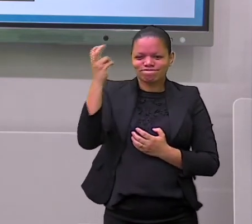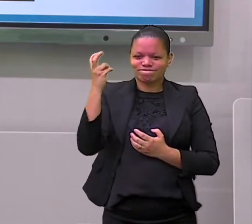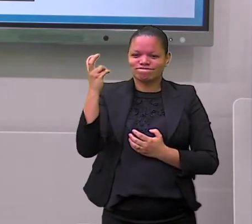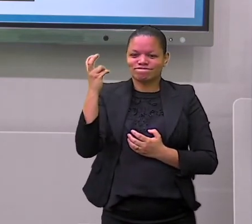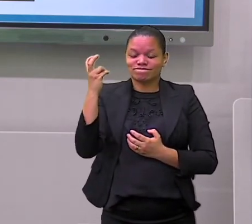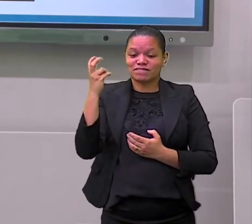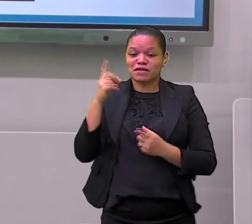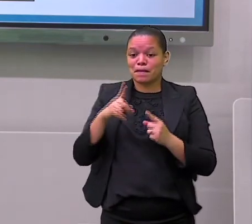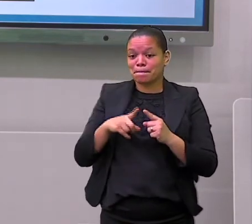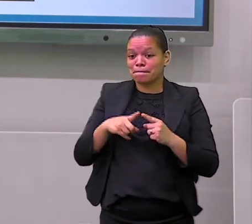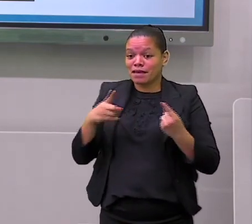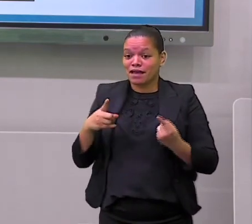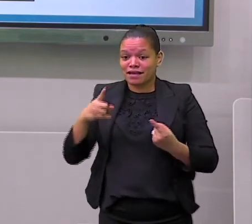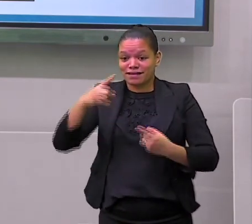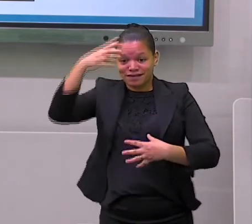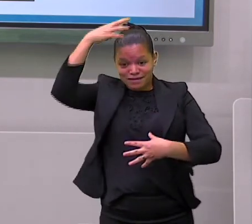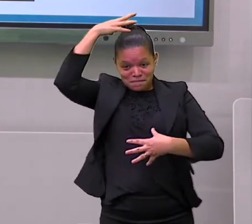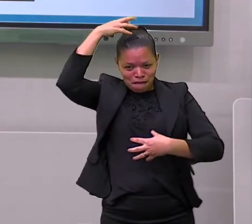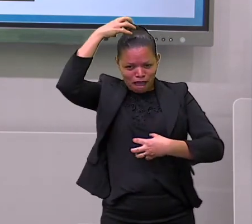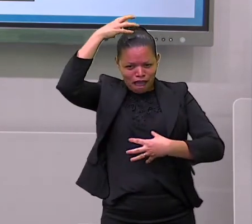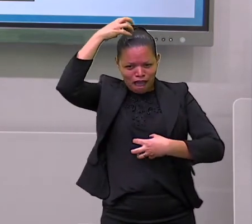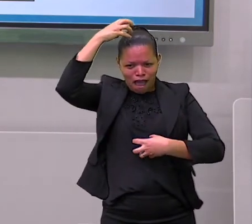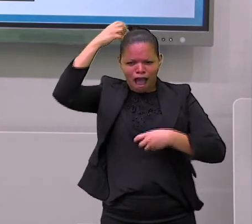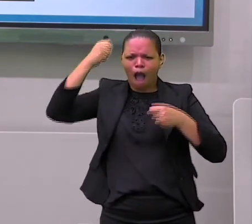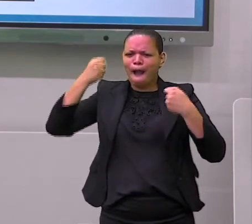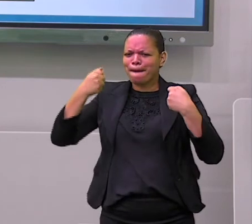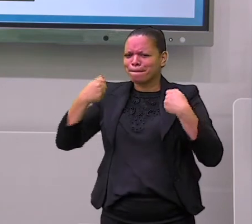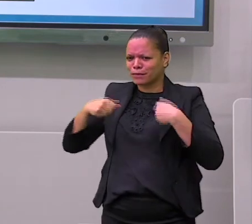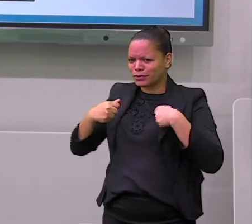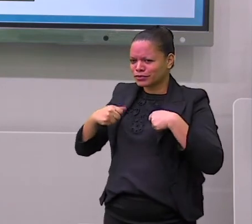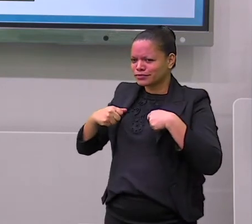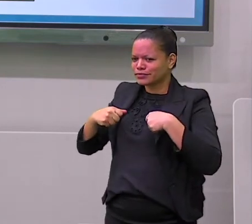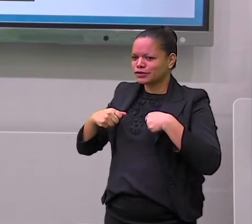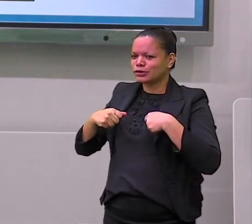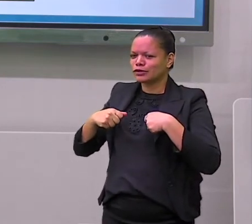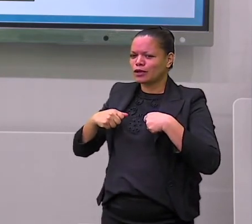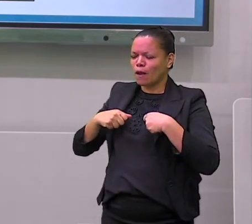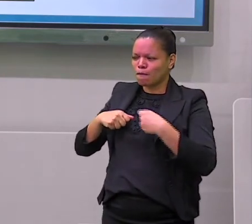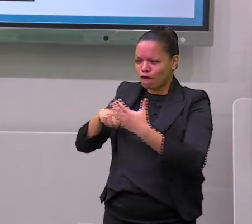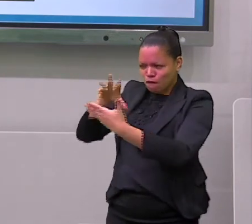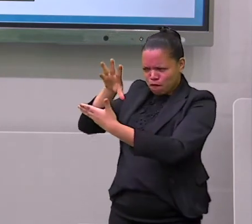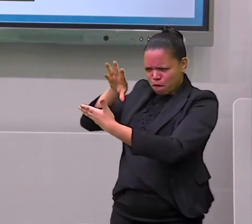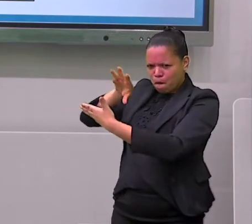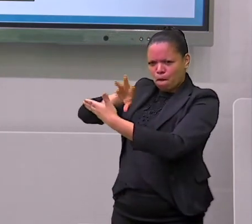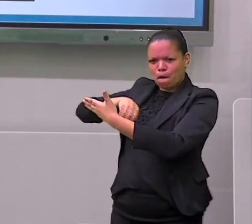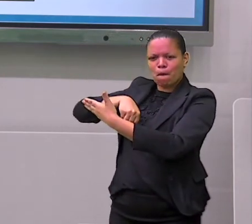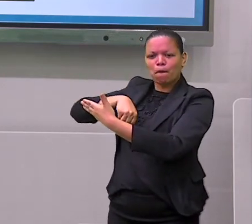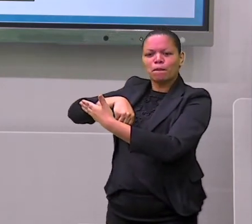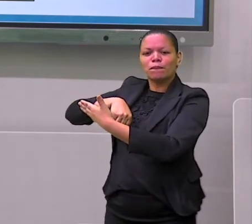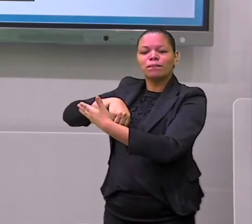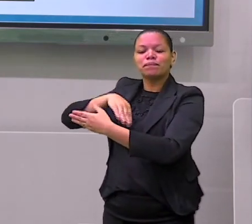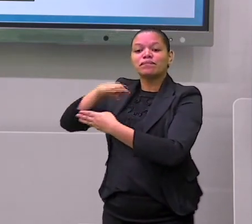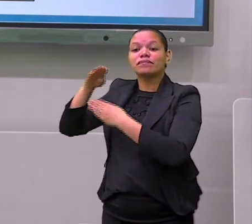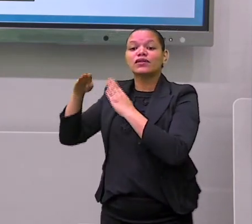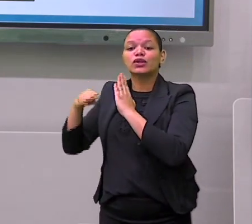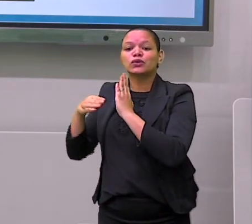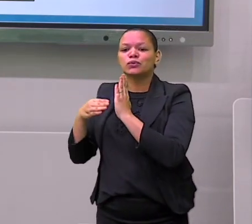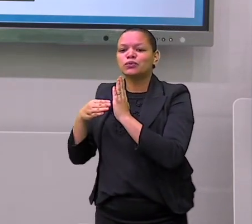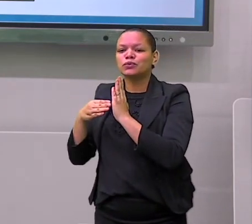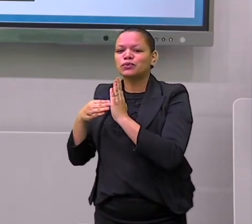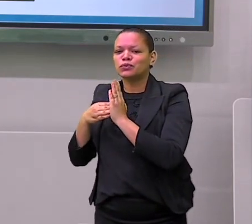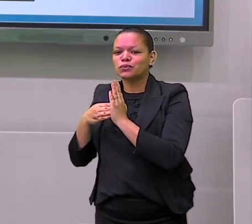dependência e por isso essa imagem nos remete. O macaquinho observando a